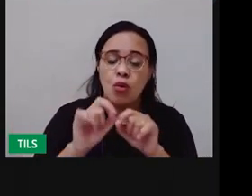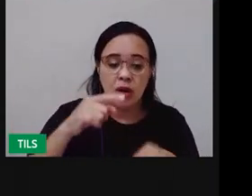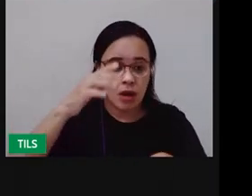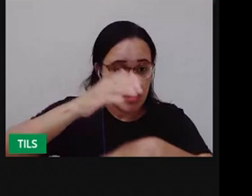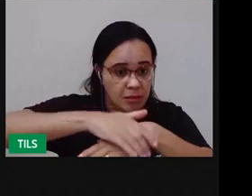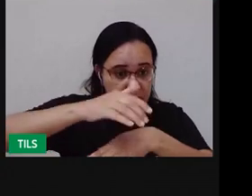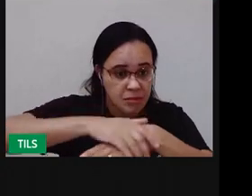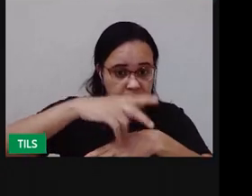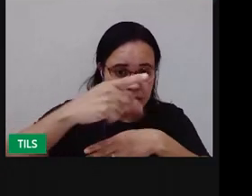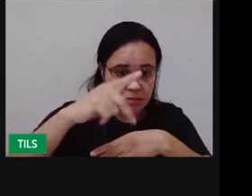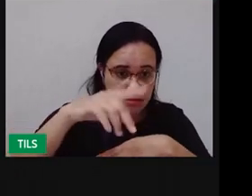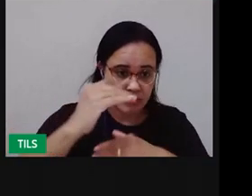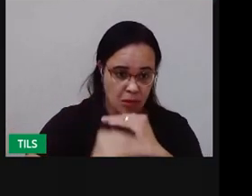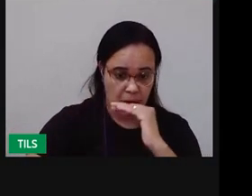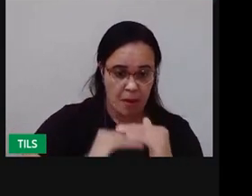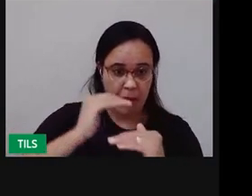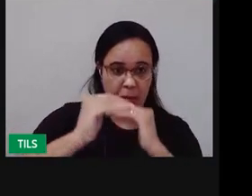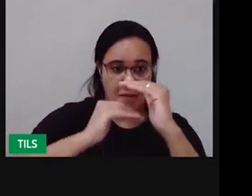escrita